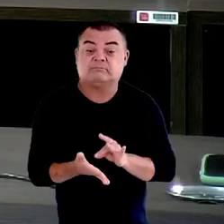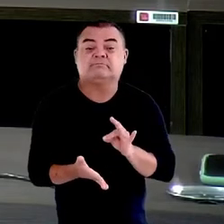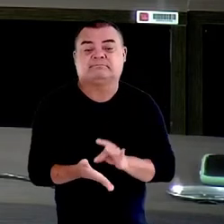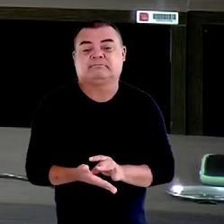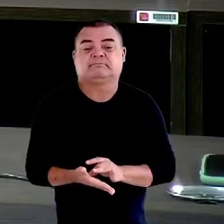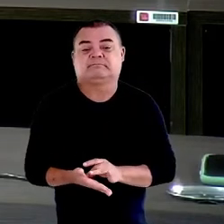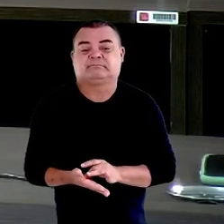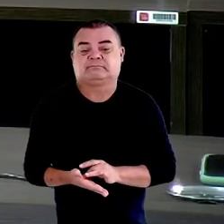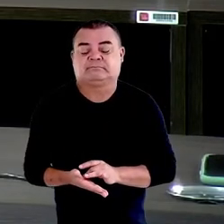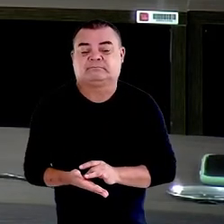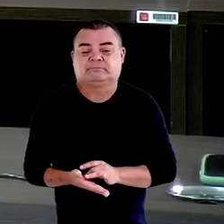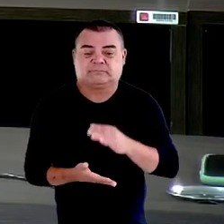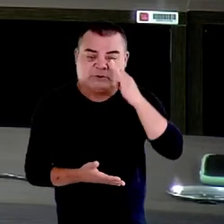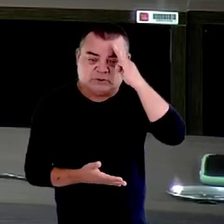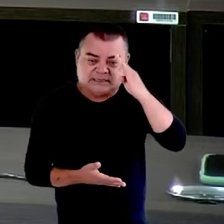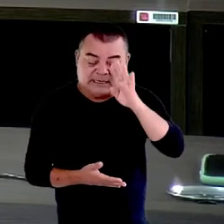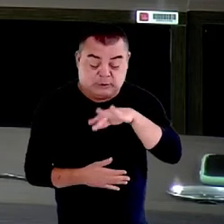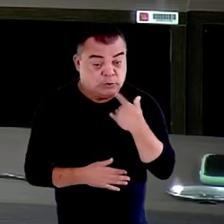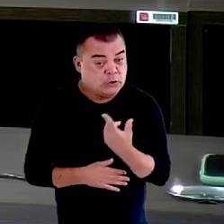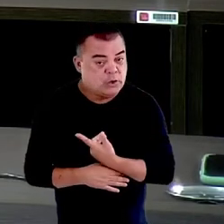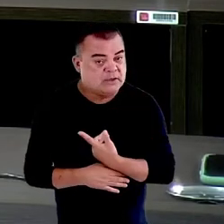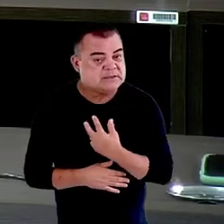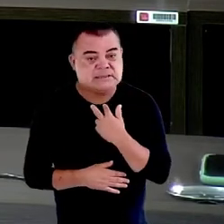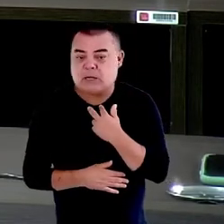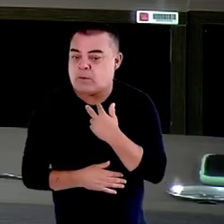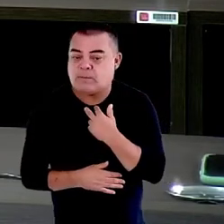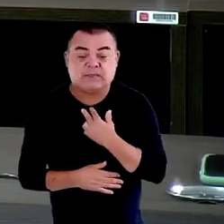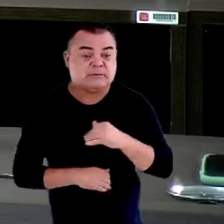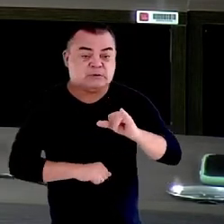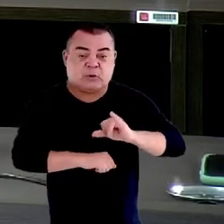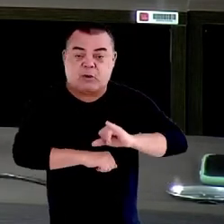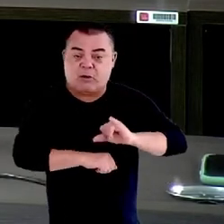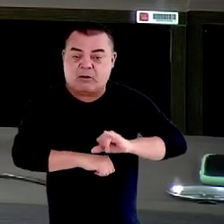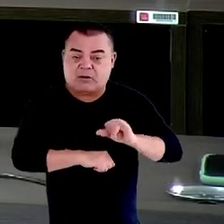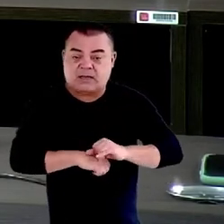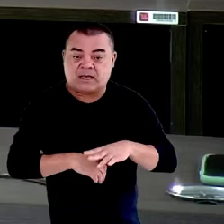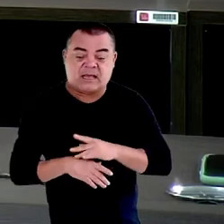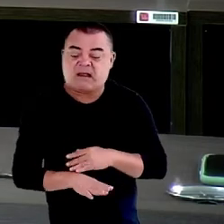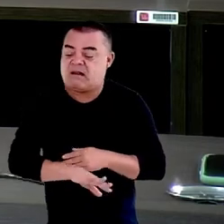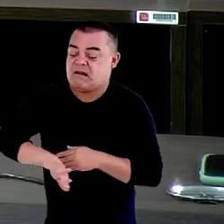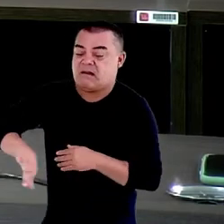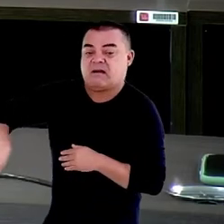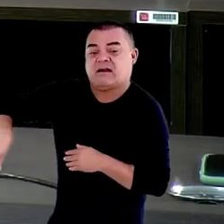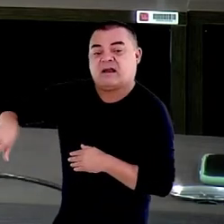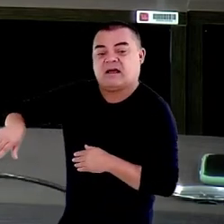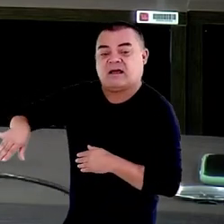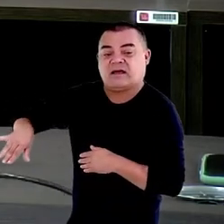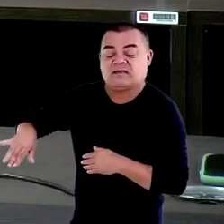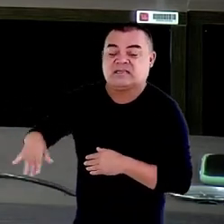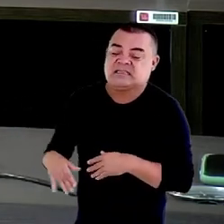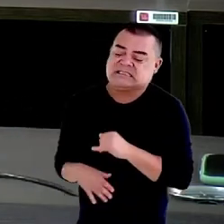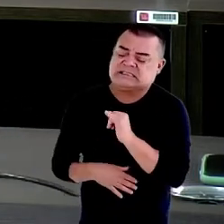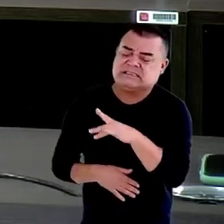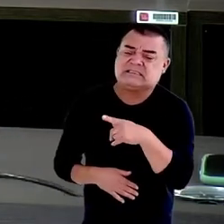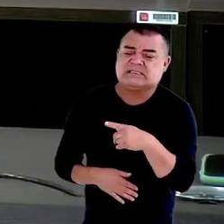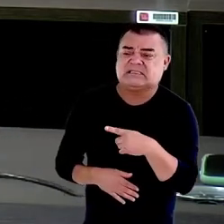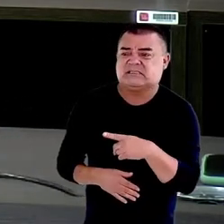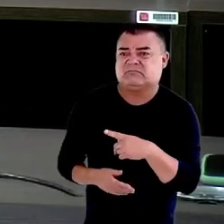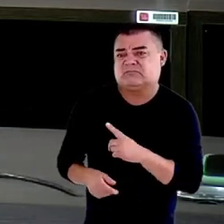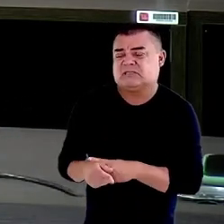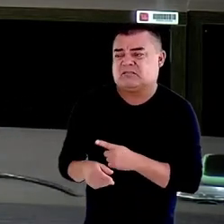prioritária, que nós não podemos colocar lá como sendo algo que se der tempo, vamos